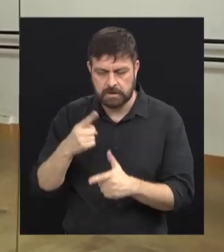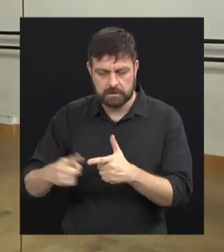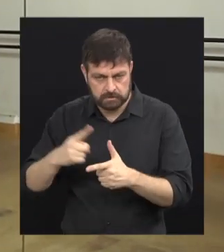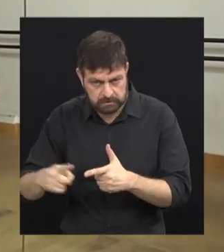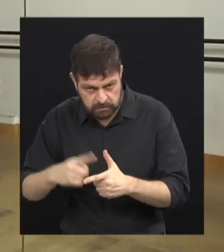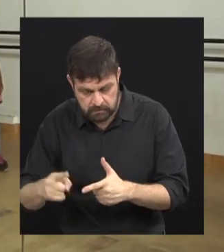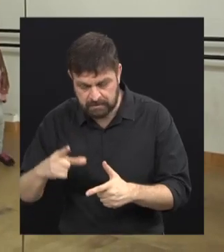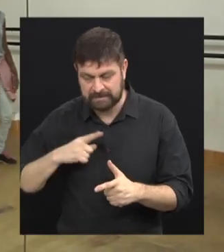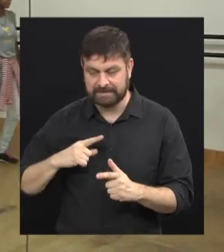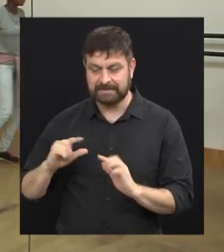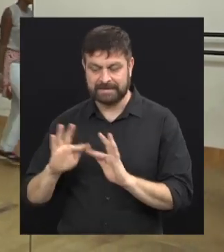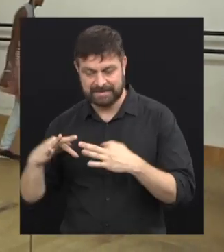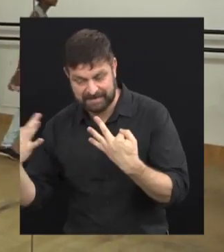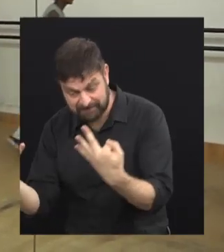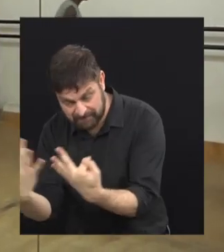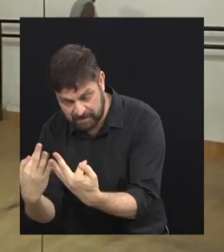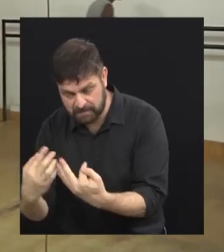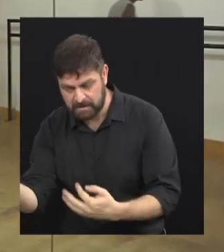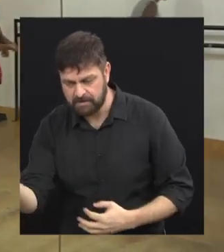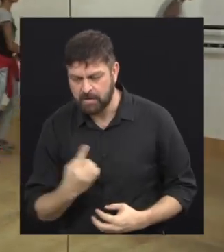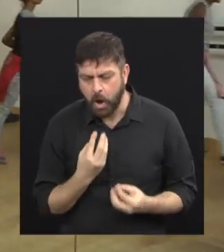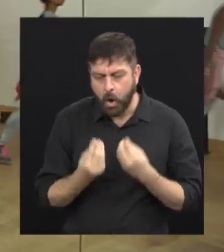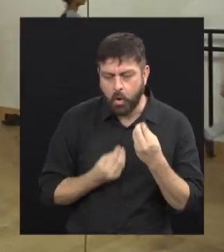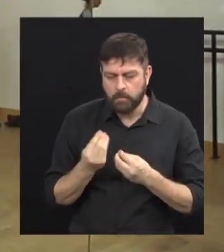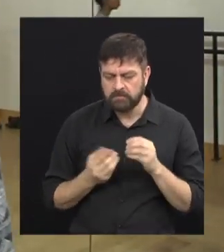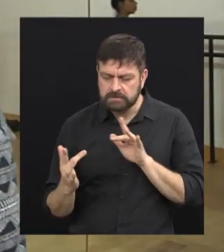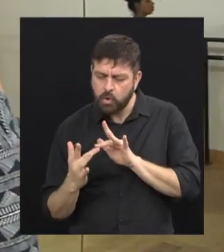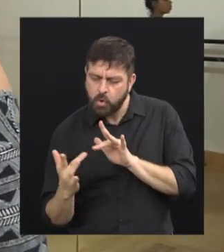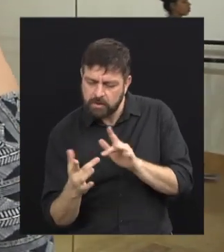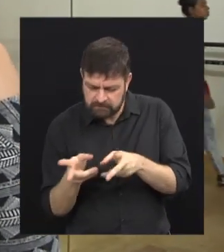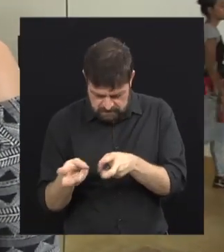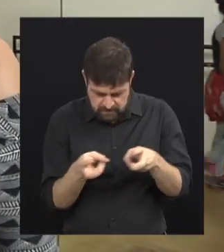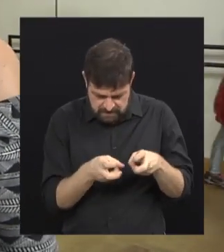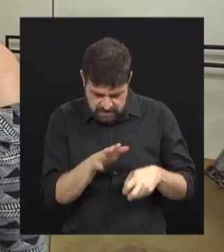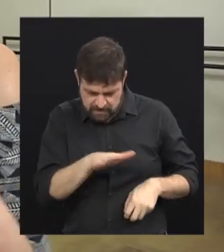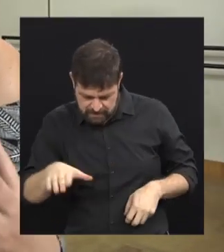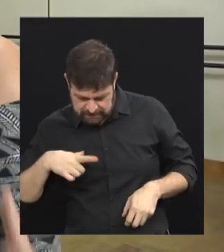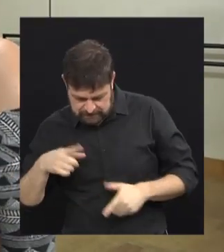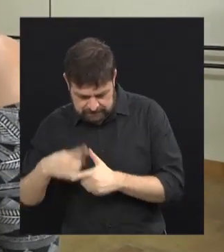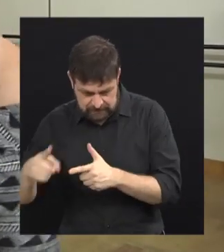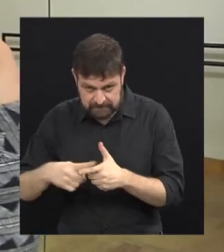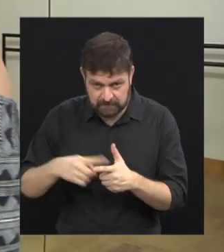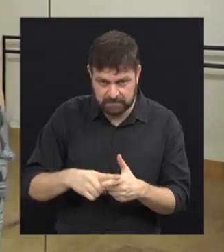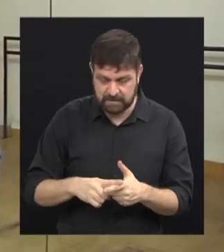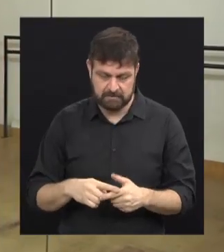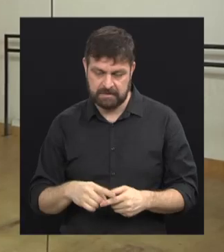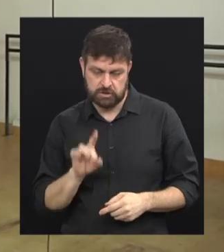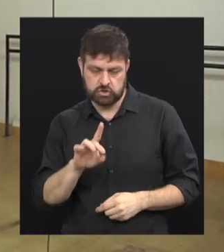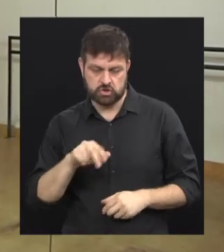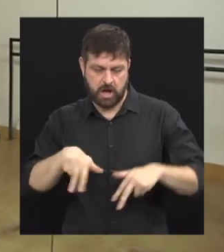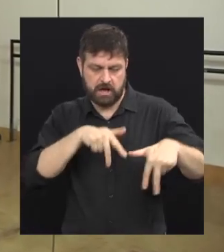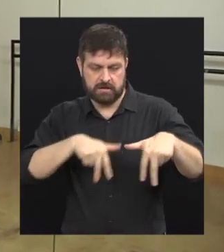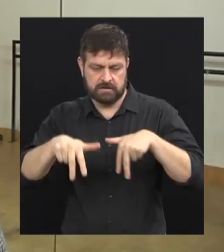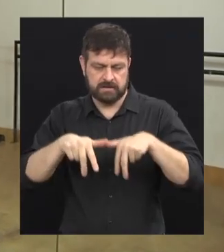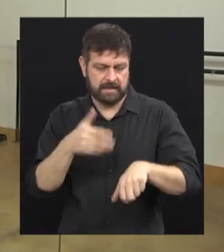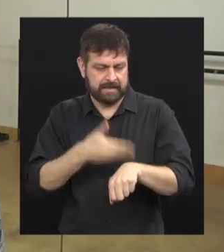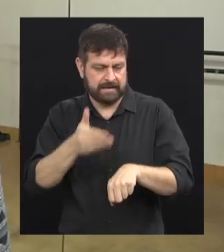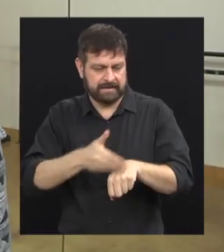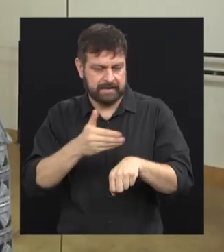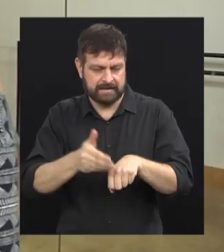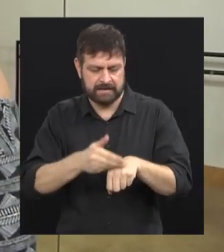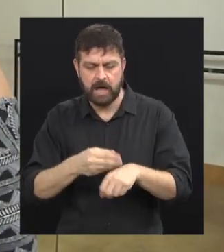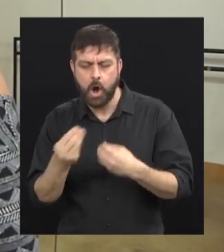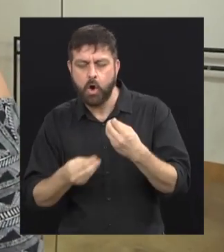que esses adolescentes têm dentro de casa e trazem pra sala de aula. Como que você lida com isso durante a sua aula? A gente sabe que não é só chegar aqui, dançar, ensaiar e